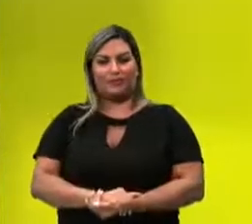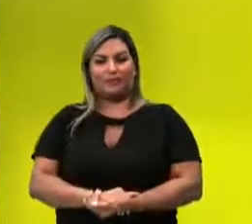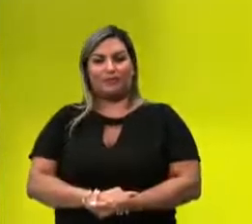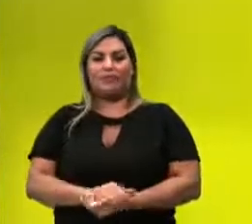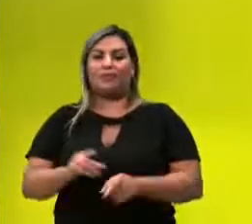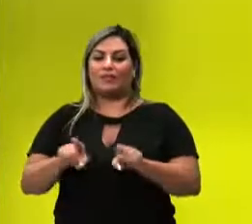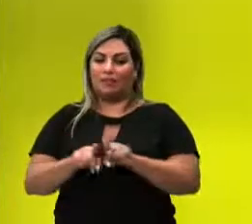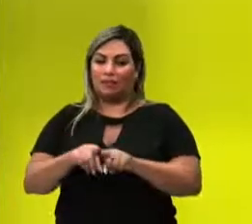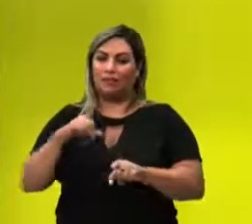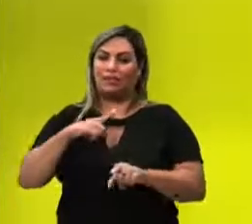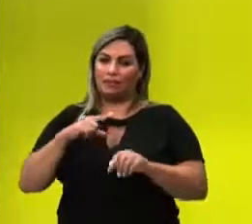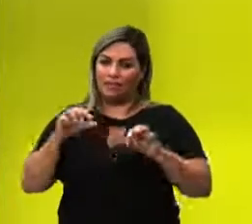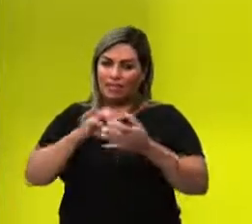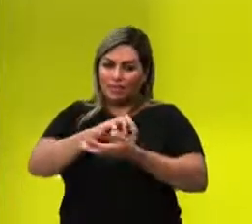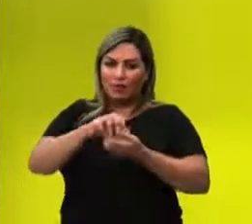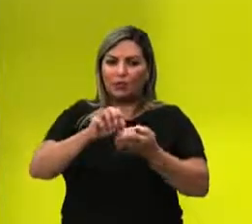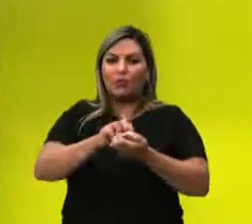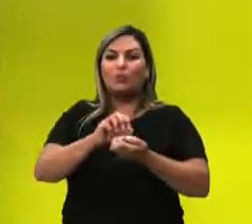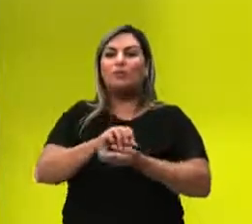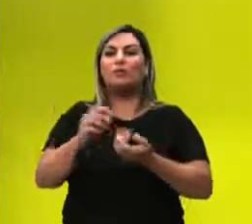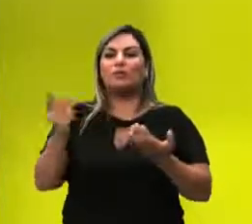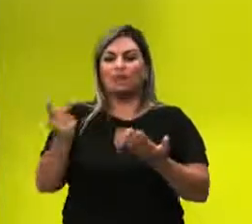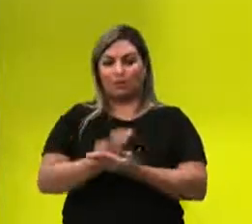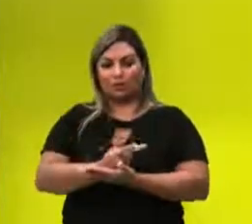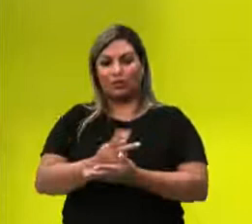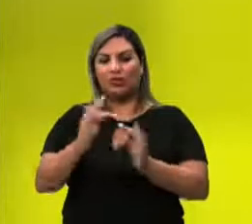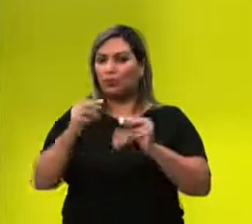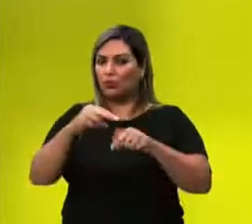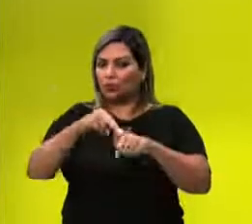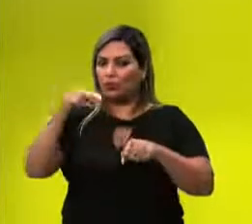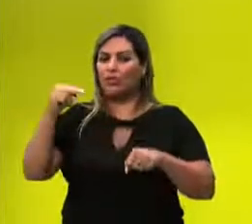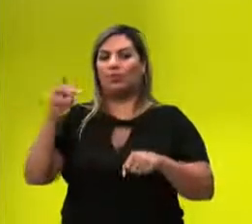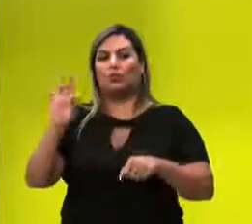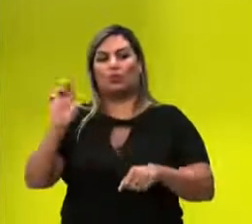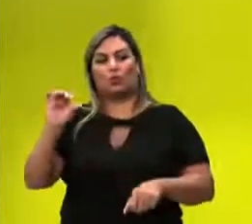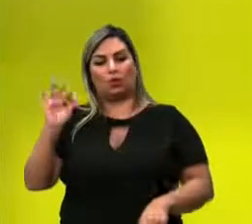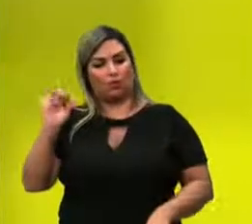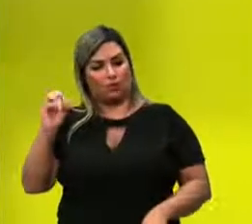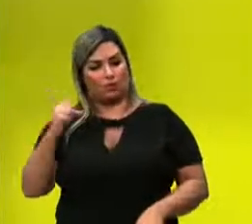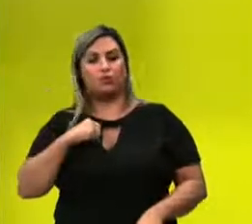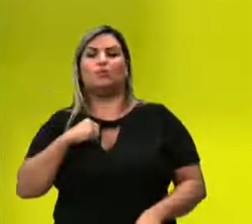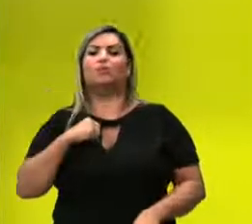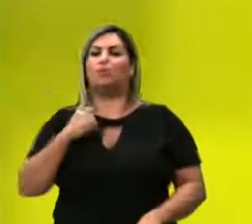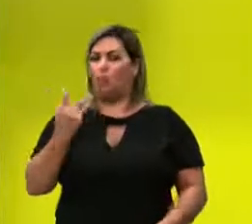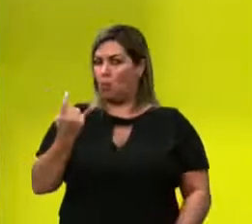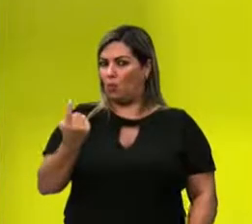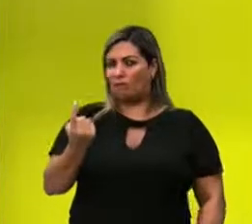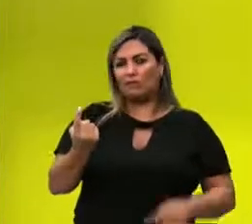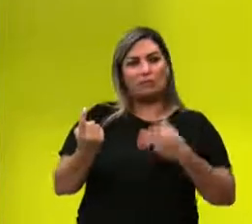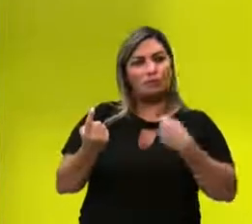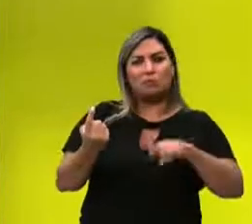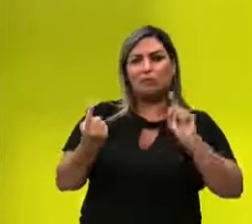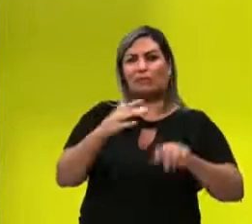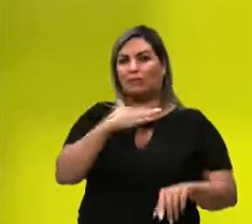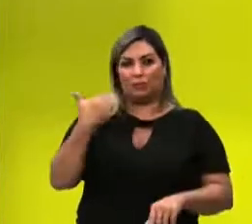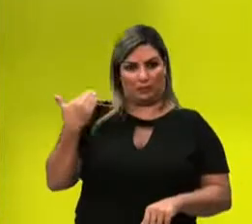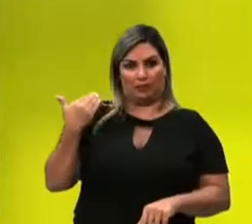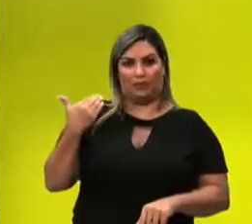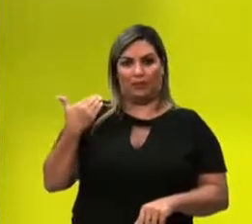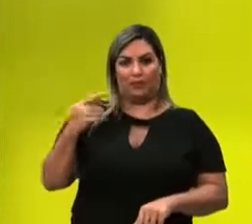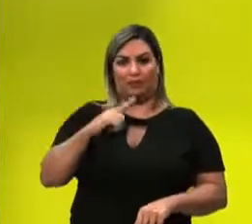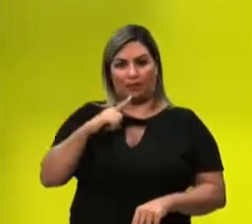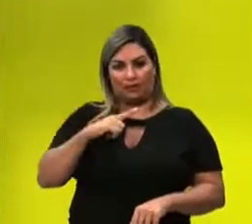tá? E temos os decompositores atuando em todos os níveis tróficos. O organismo, ele não precisa morrer